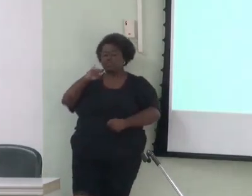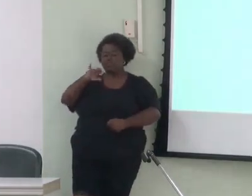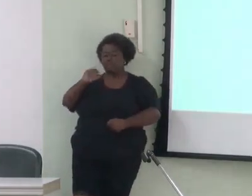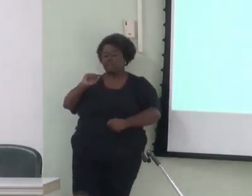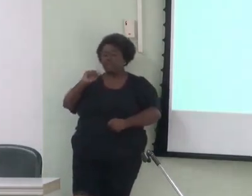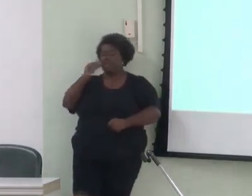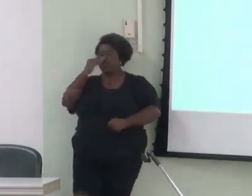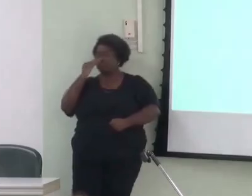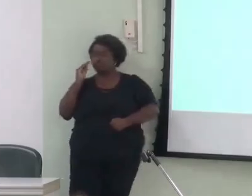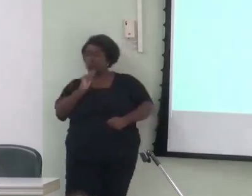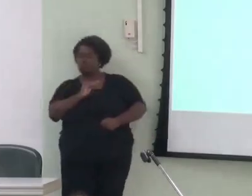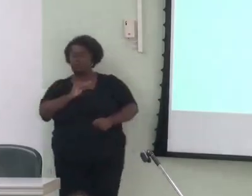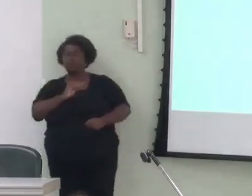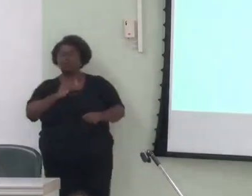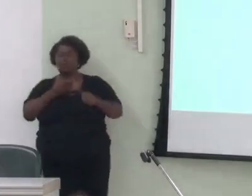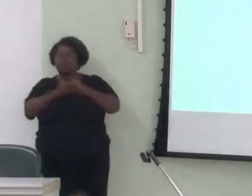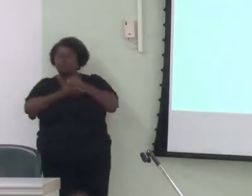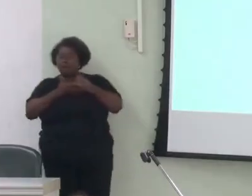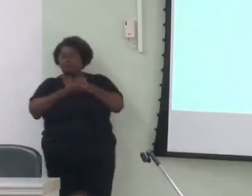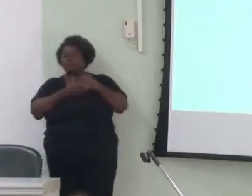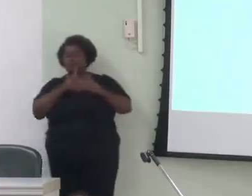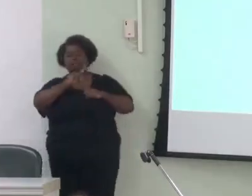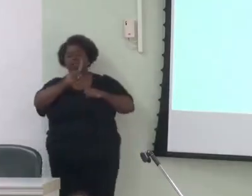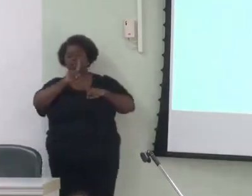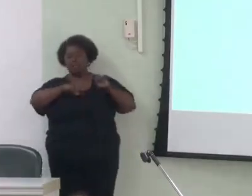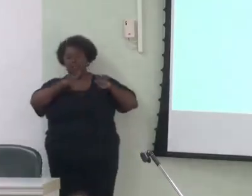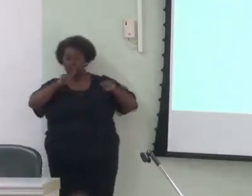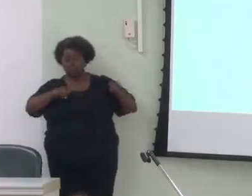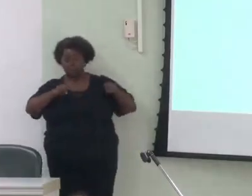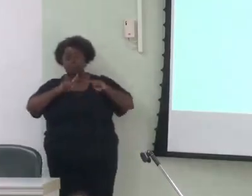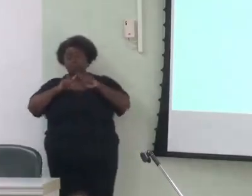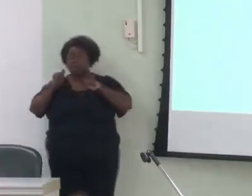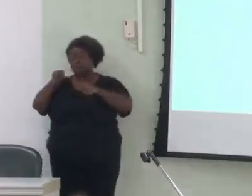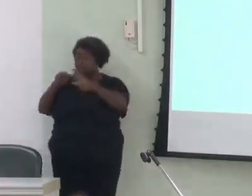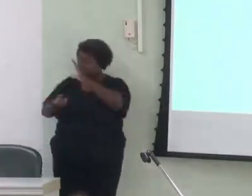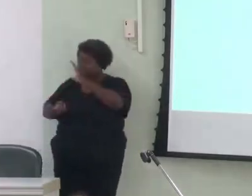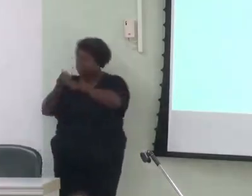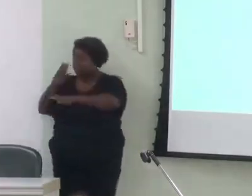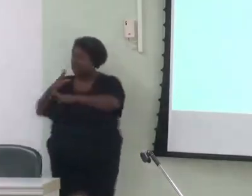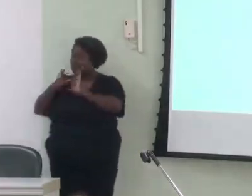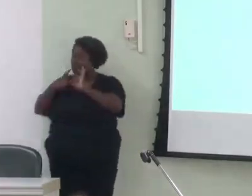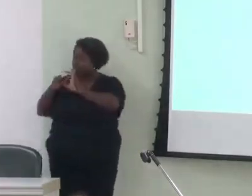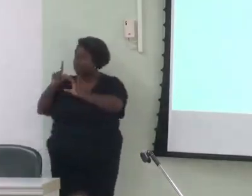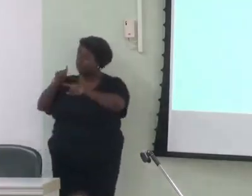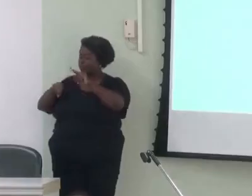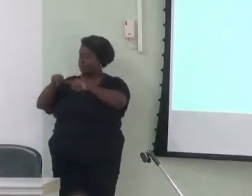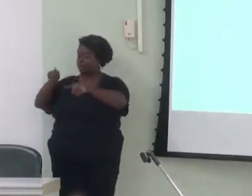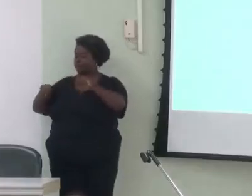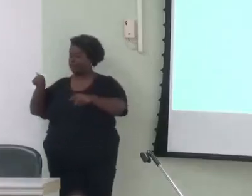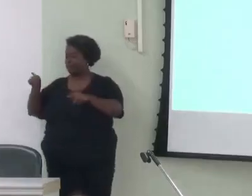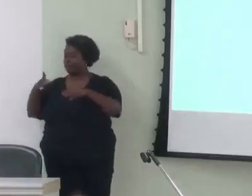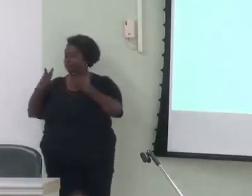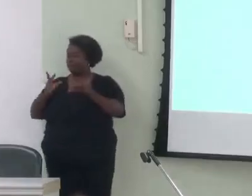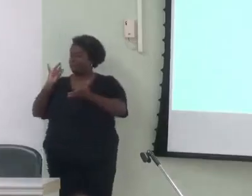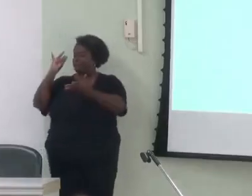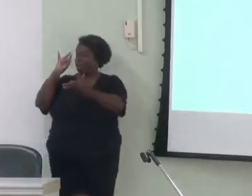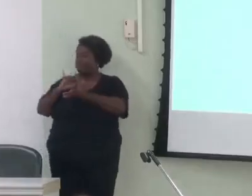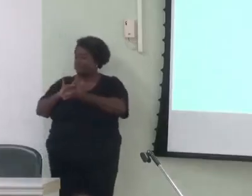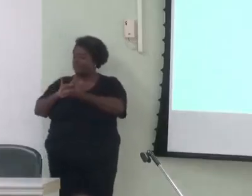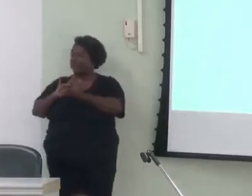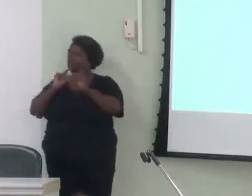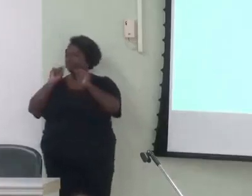E a mudança emerge de um contexto de variação. Então, acho que, na verdade, eu acho que o